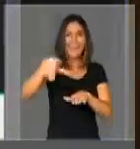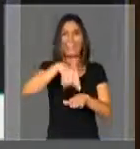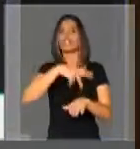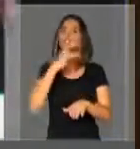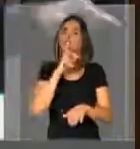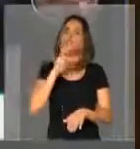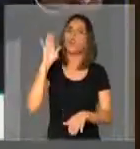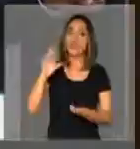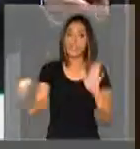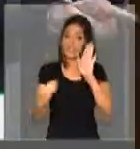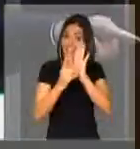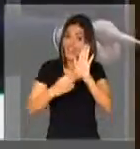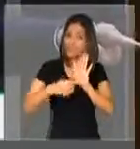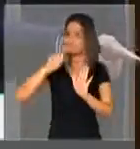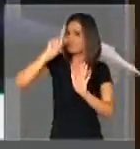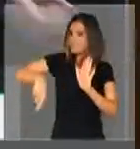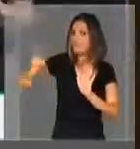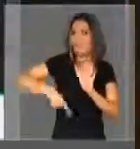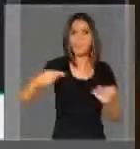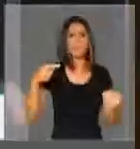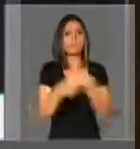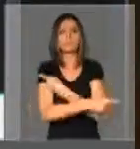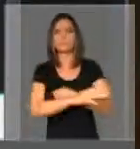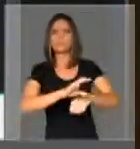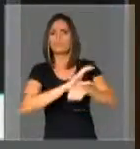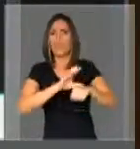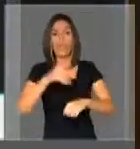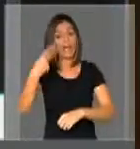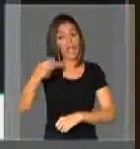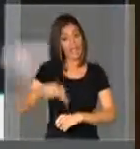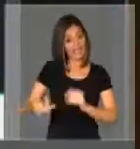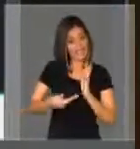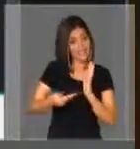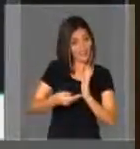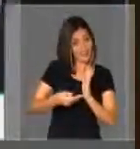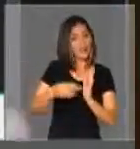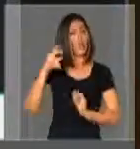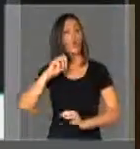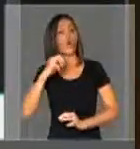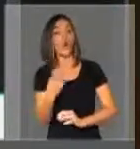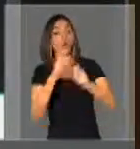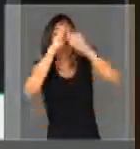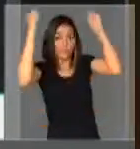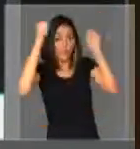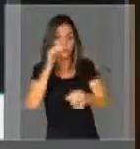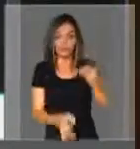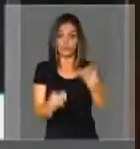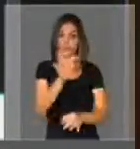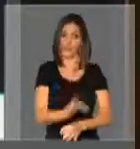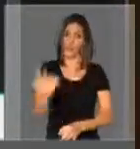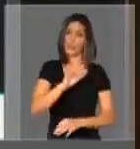precisa ser derrubado. Ou por essa casa, ou pelo Supremo Tribunal Federal. E é por isso que nós vamos lutar, presidente. Muito obrigado.